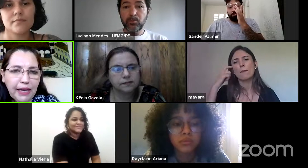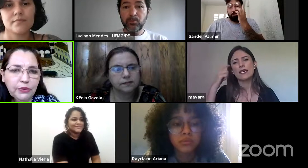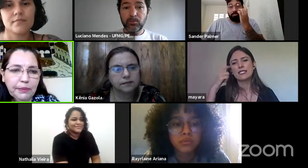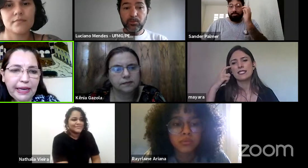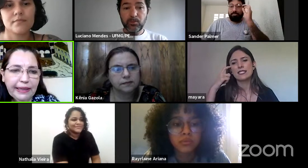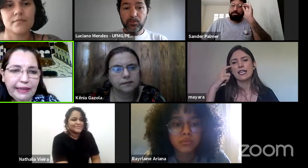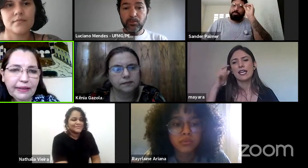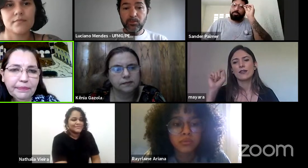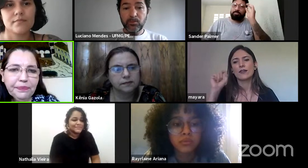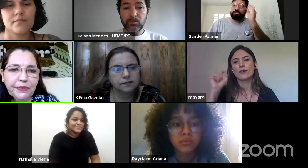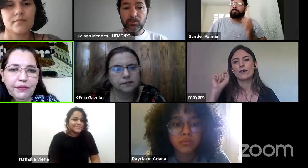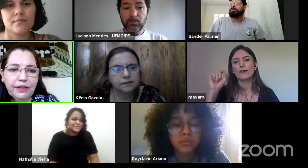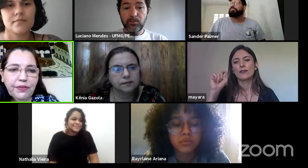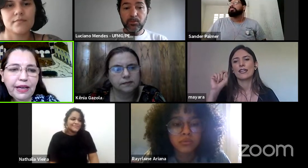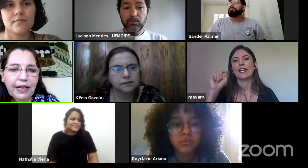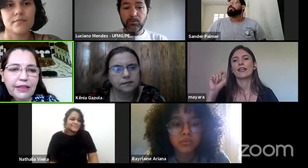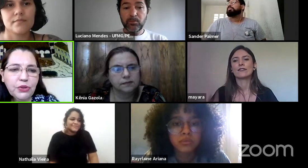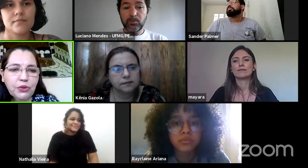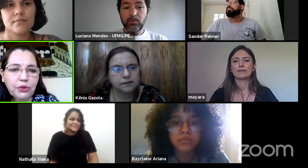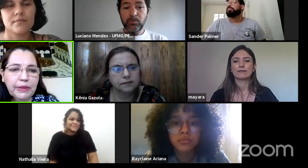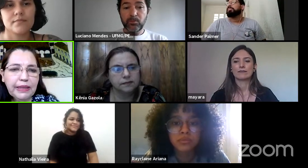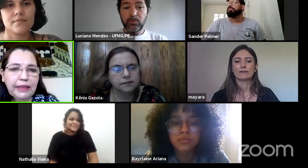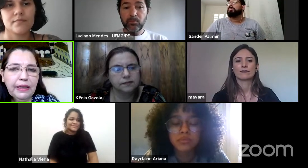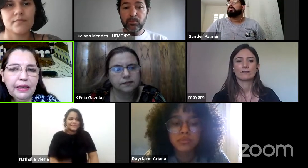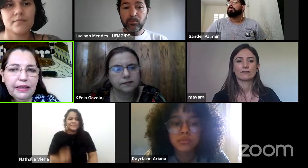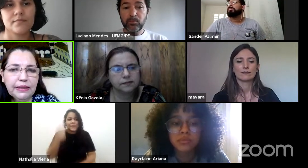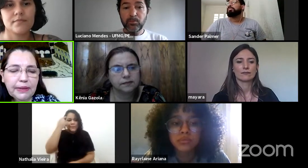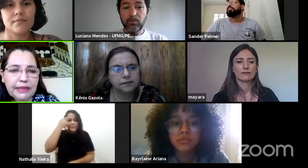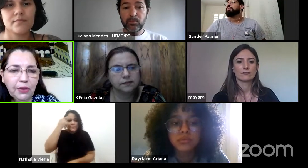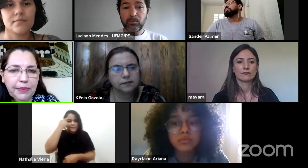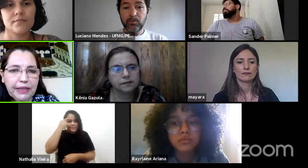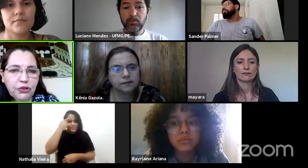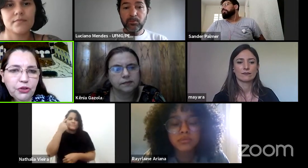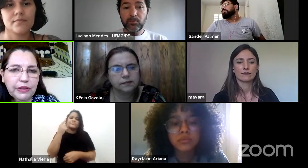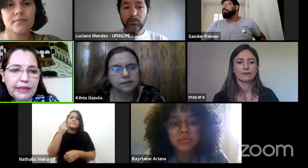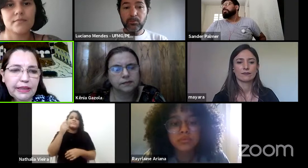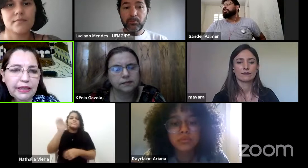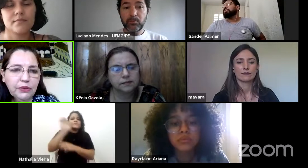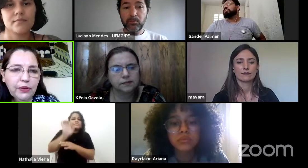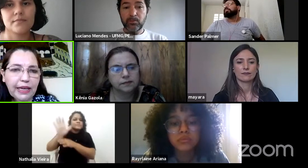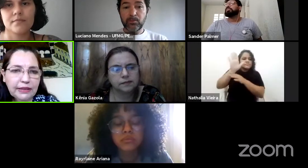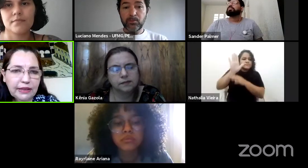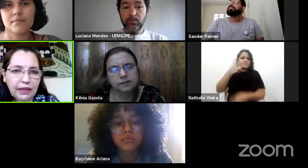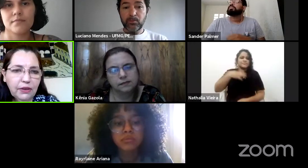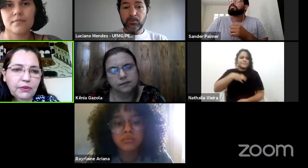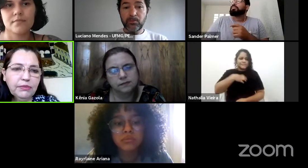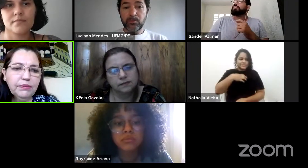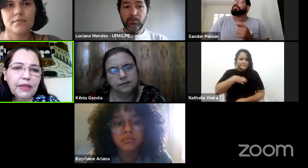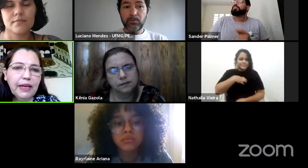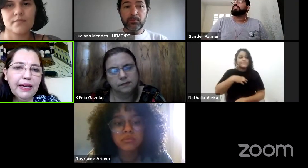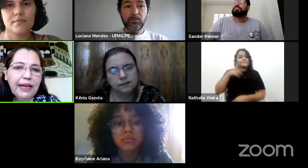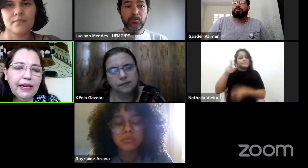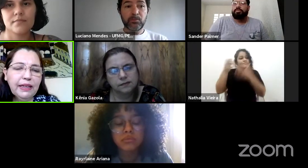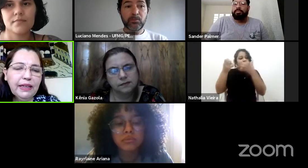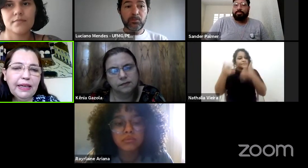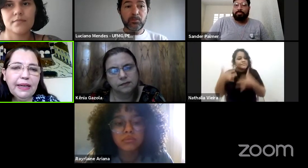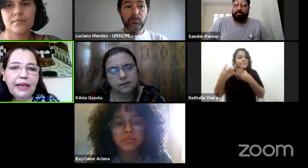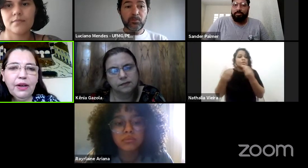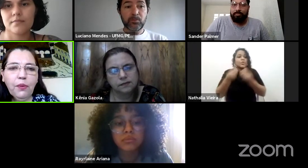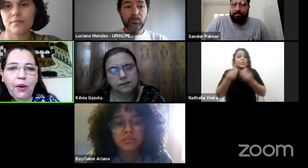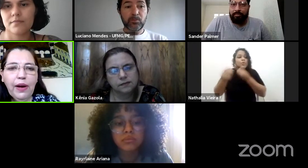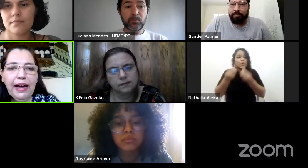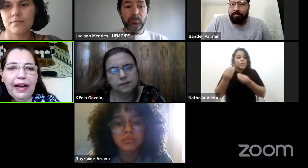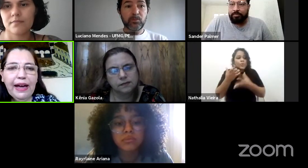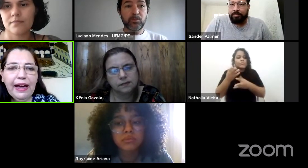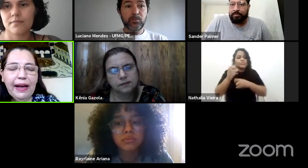da cidade da Bahia que vai falar sobre, especialmente, que seria a educação e